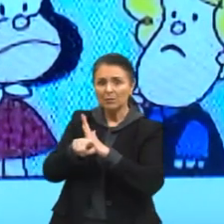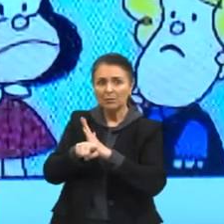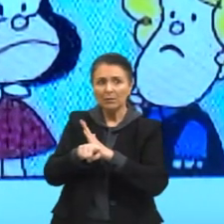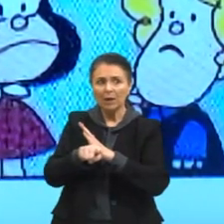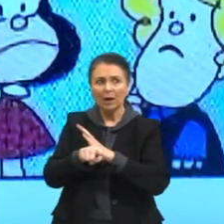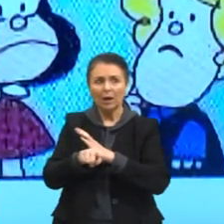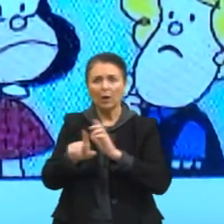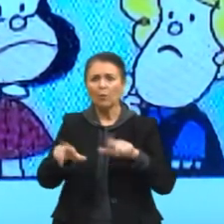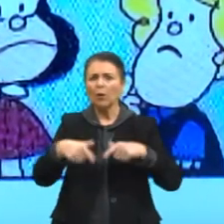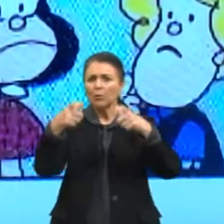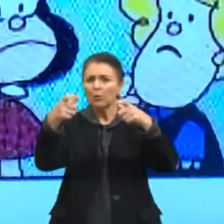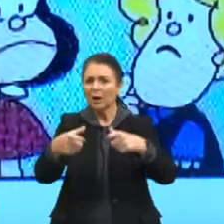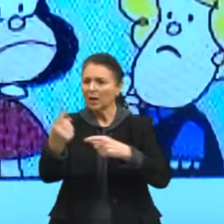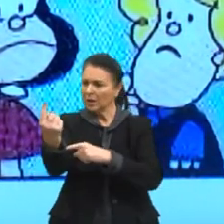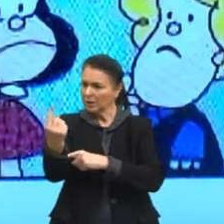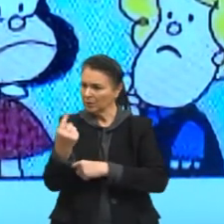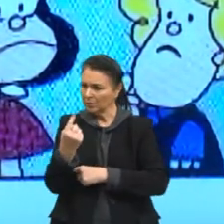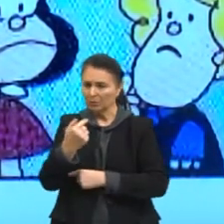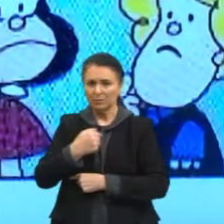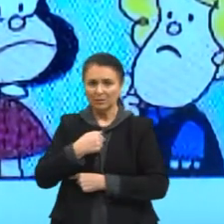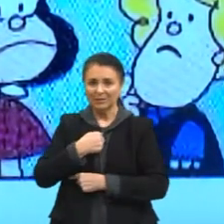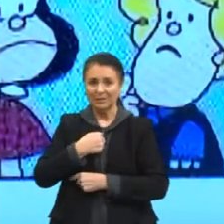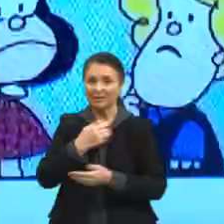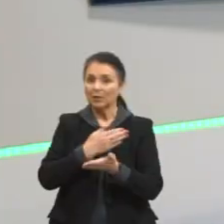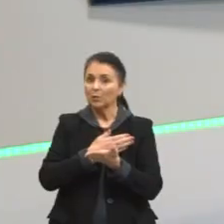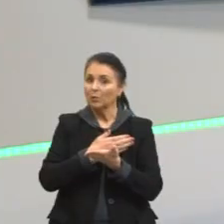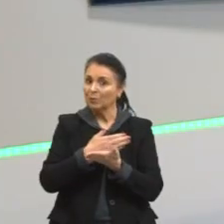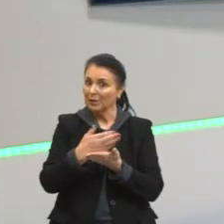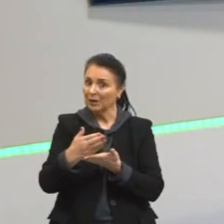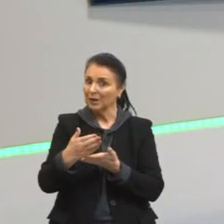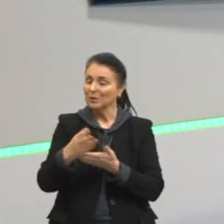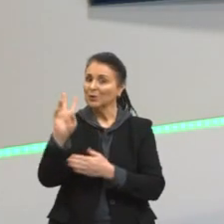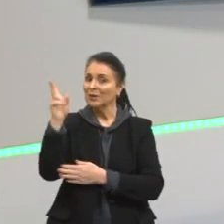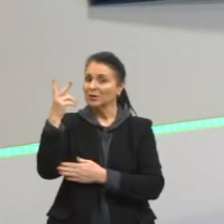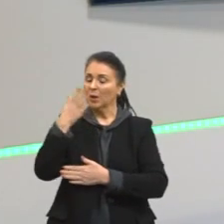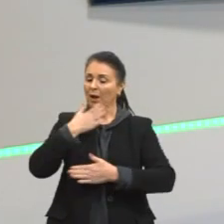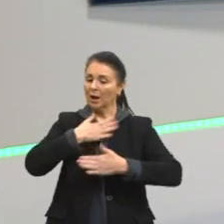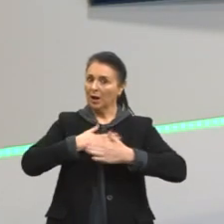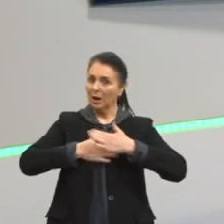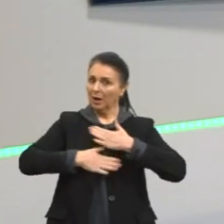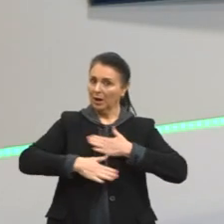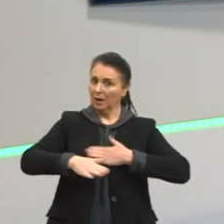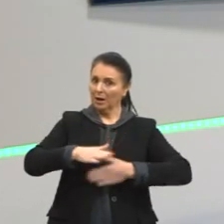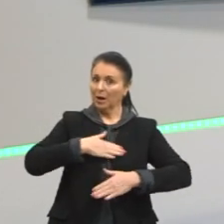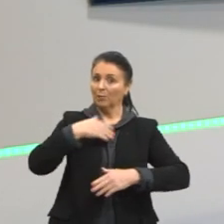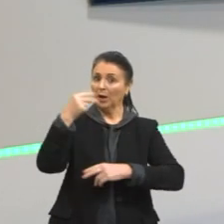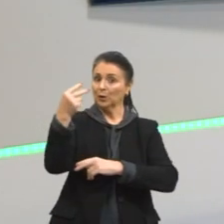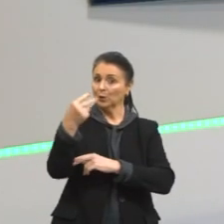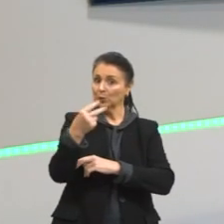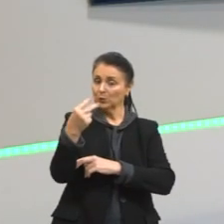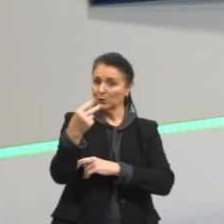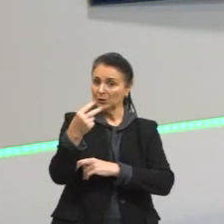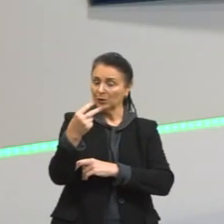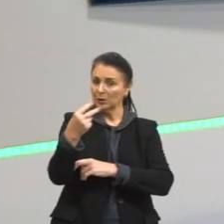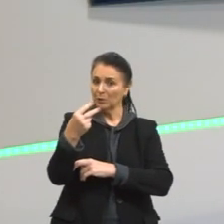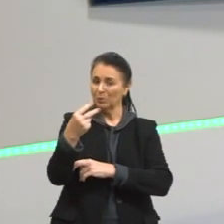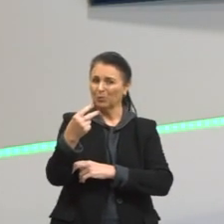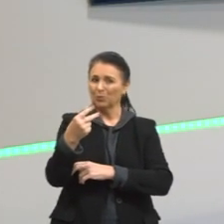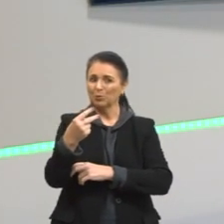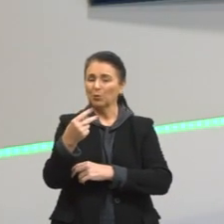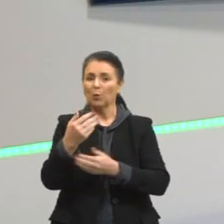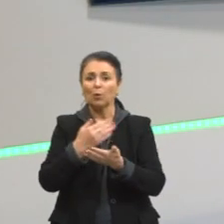trouxe. Então, gente tem um início de história calmo, um segundo quadrinho que traz ali uma